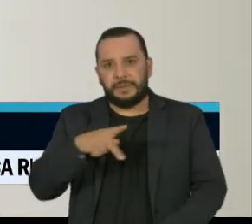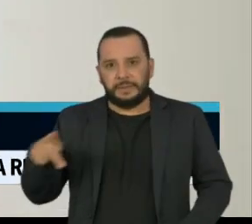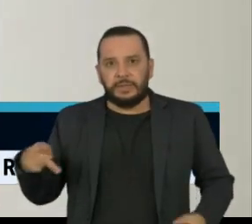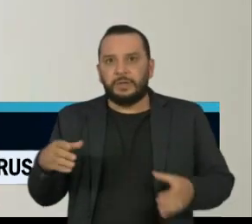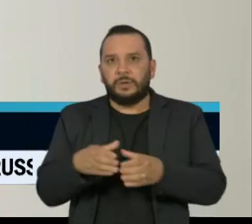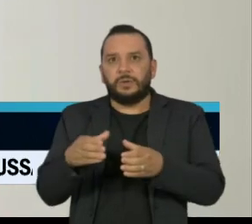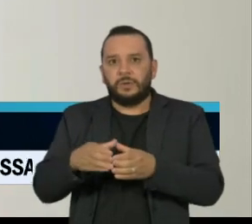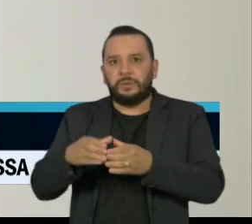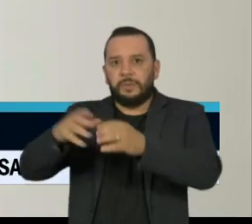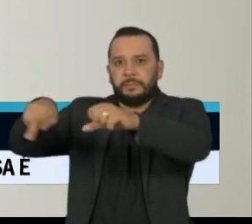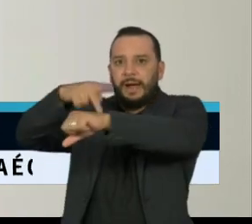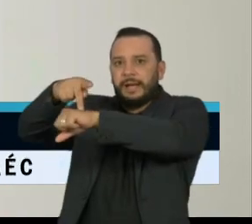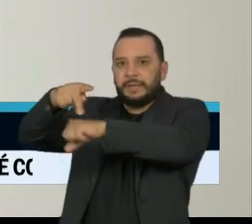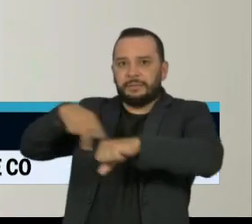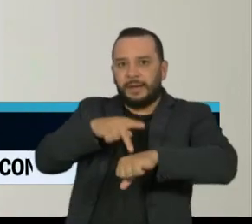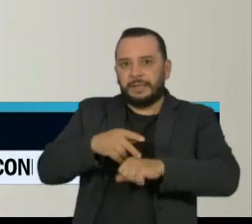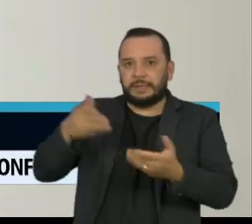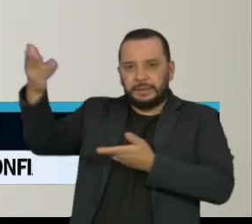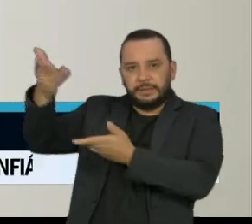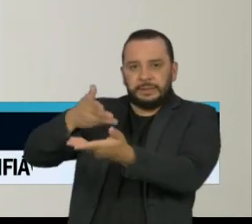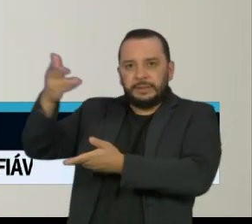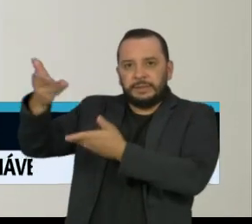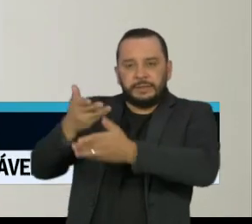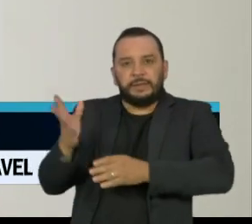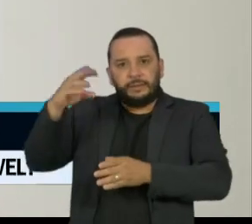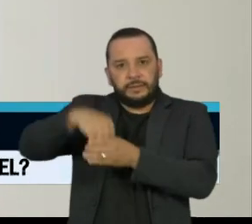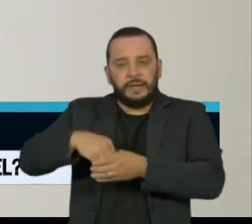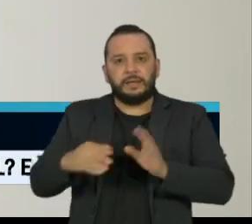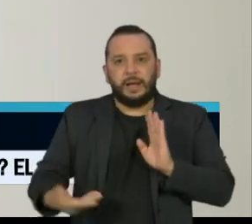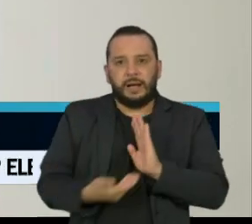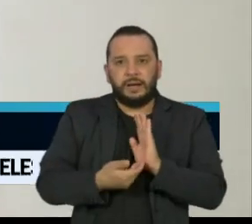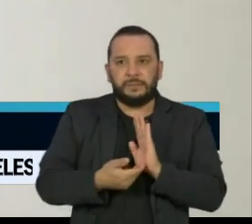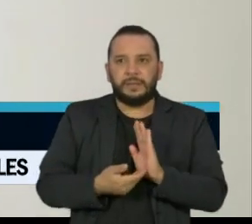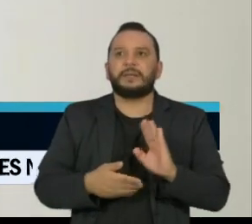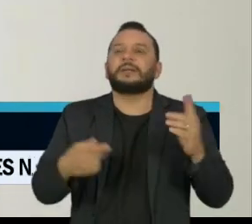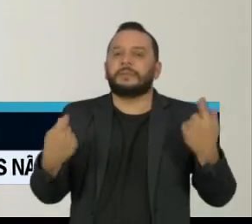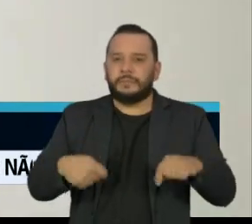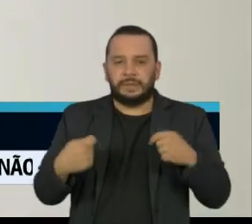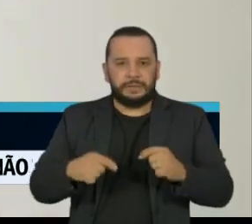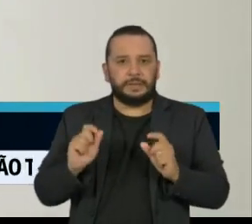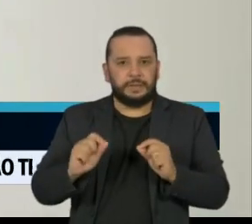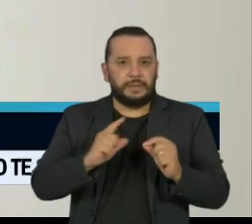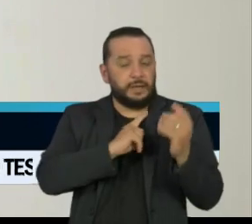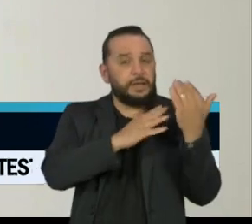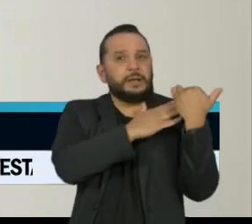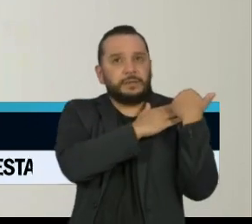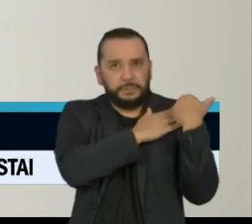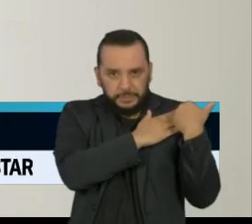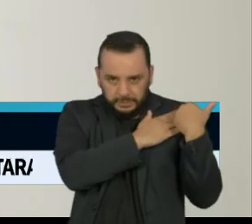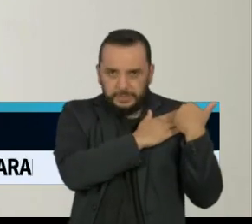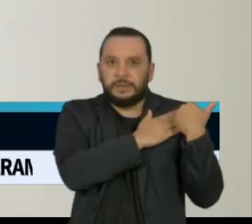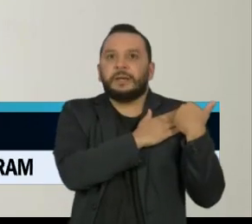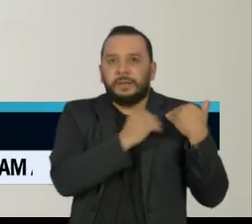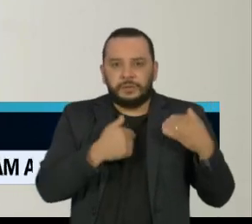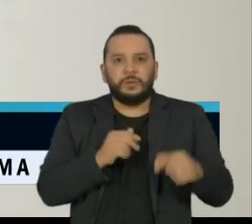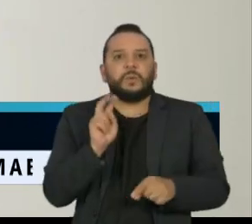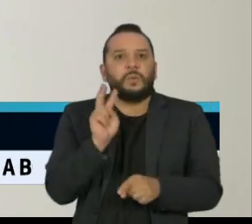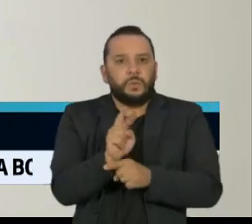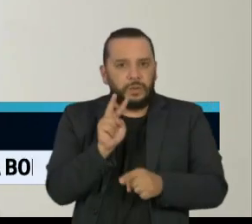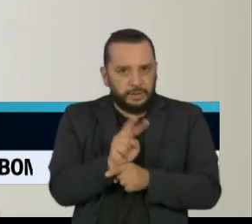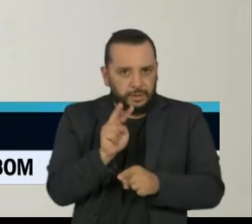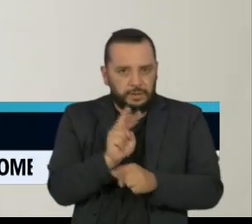Relações Exteriores da Câmara dos Deputados. Ele é o primeiro que deveria ter responsabilidade com a soberania e com a